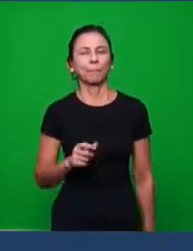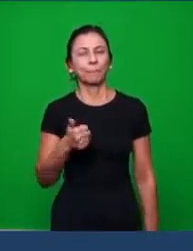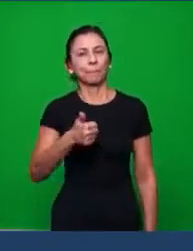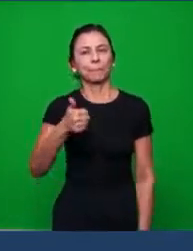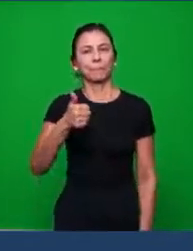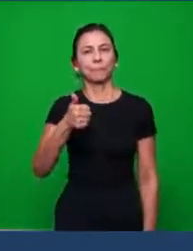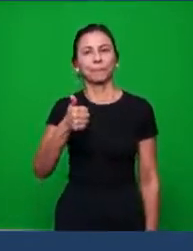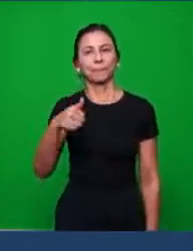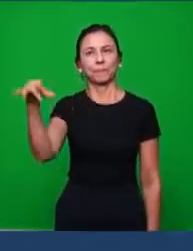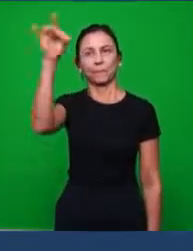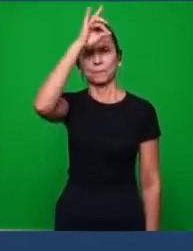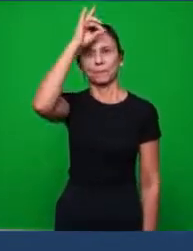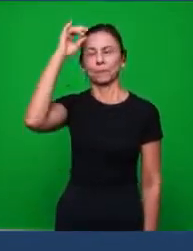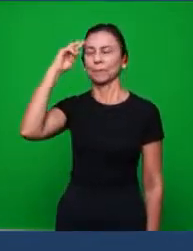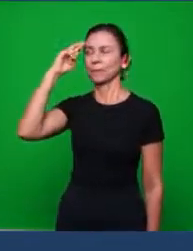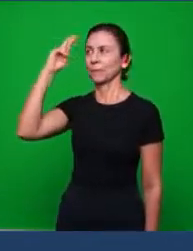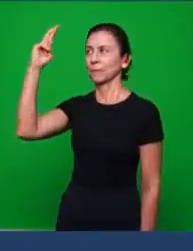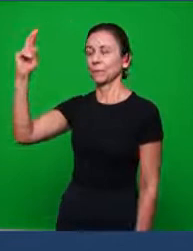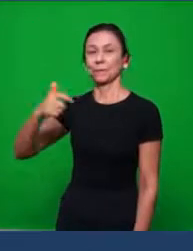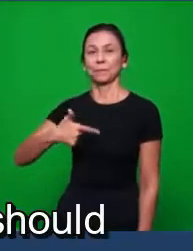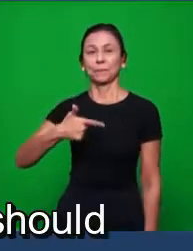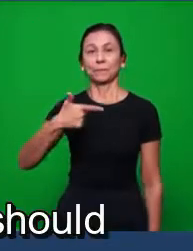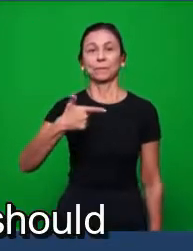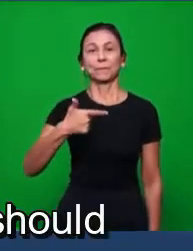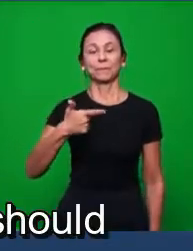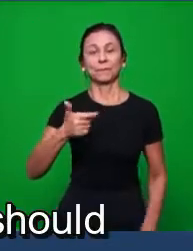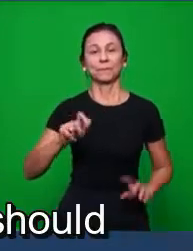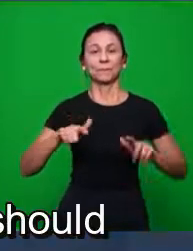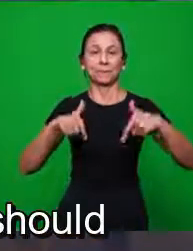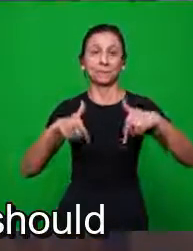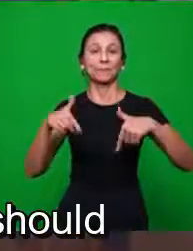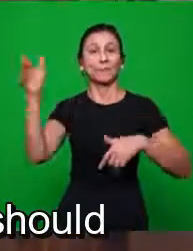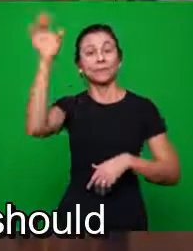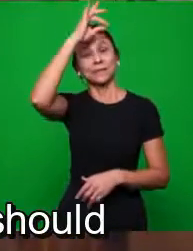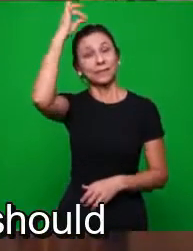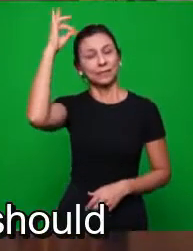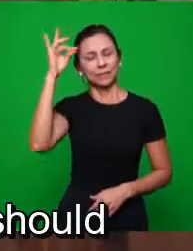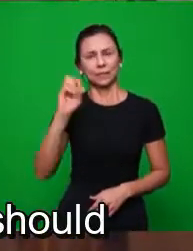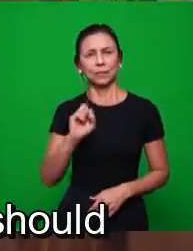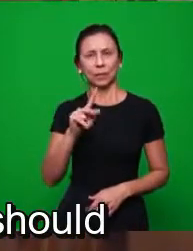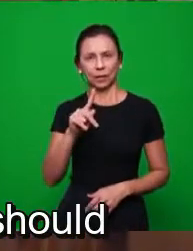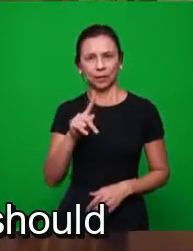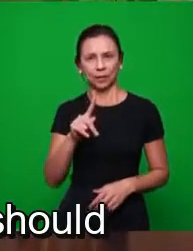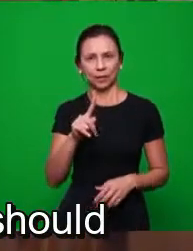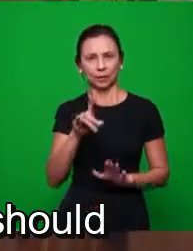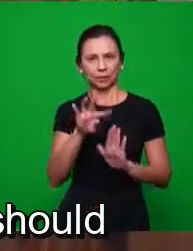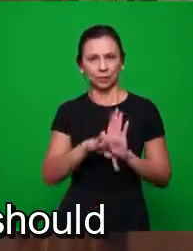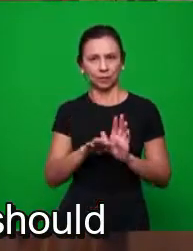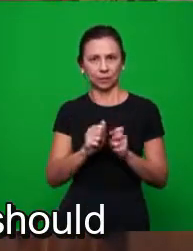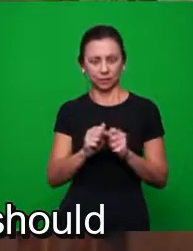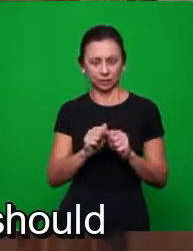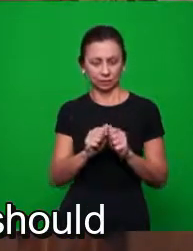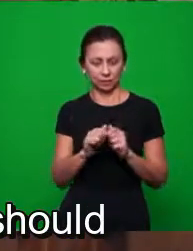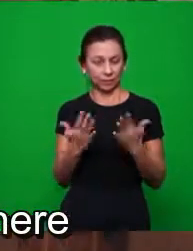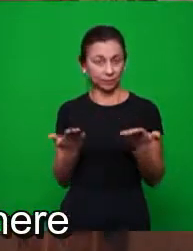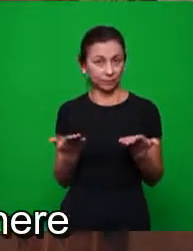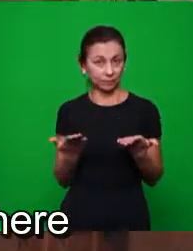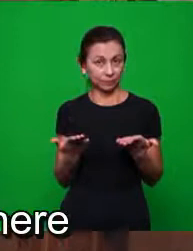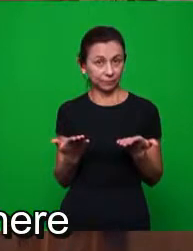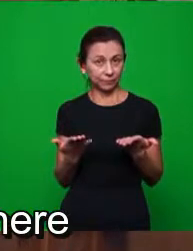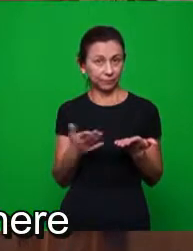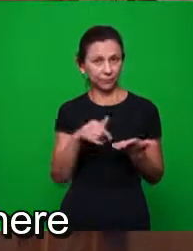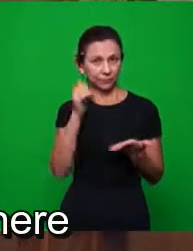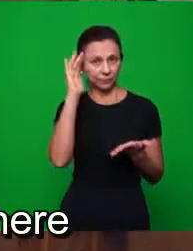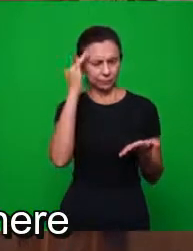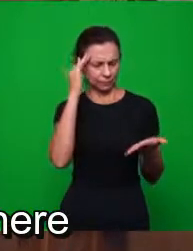Segundo, agora os irmãos vão responder comigo. Abriram o texto? Então, os irmãos devem ter